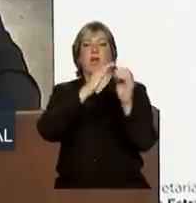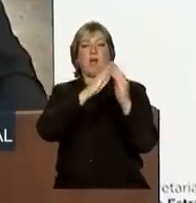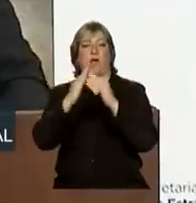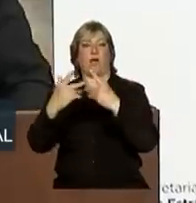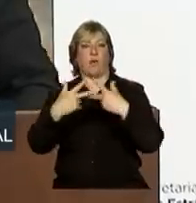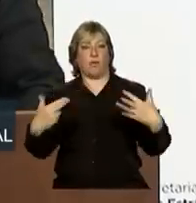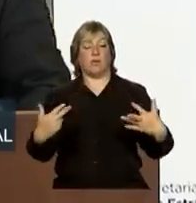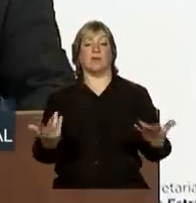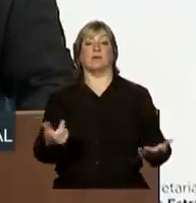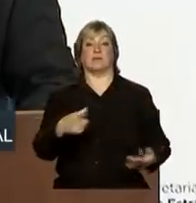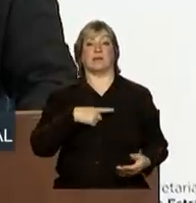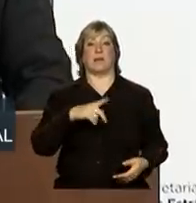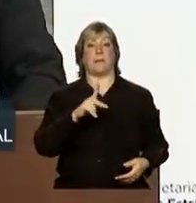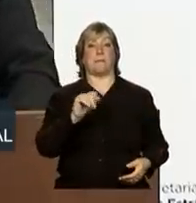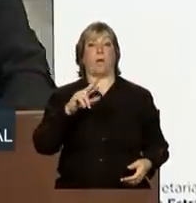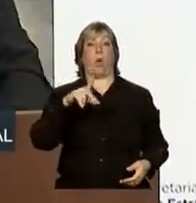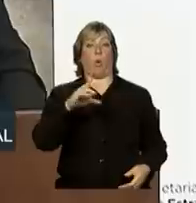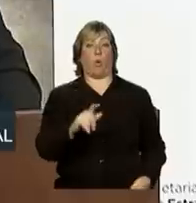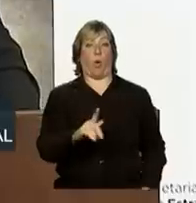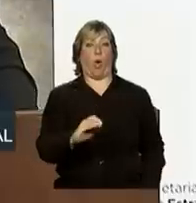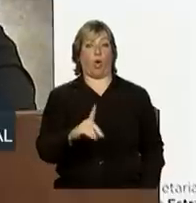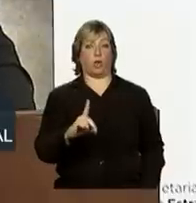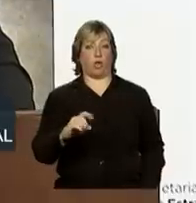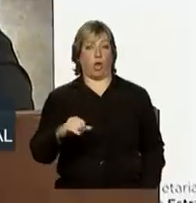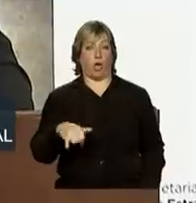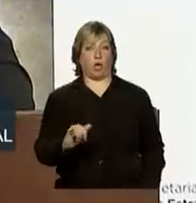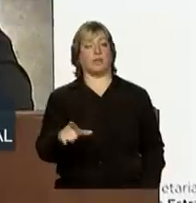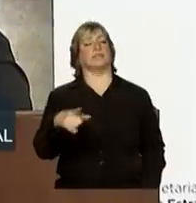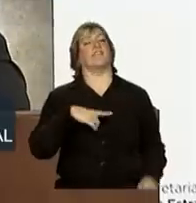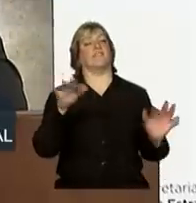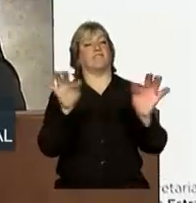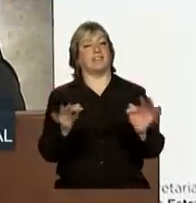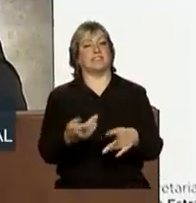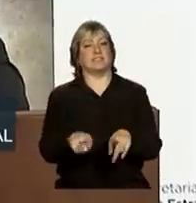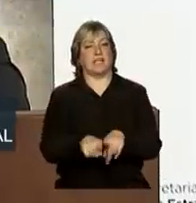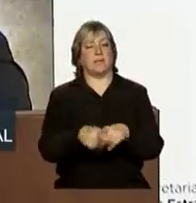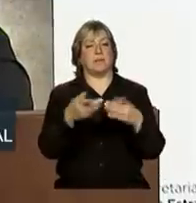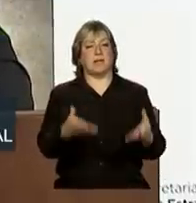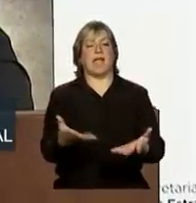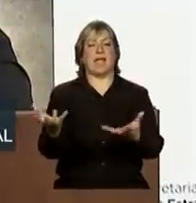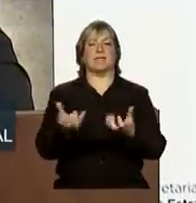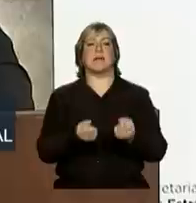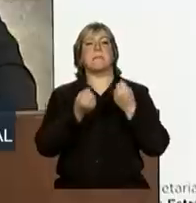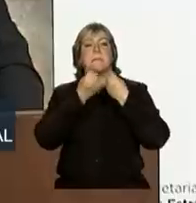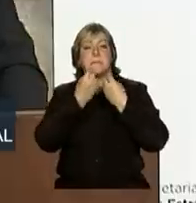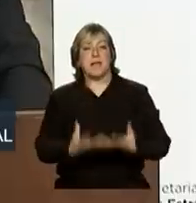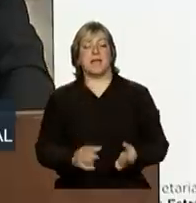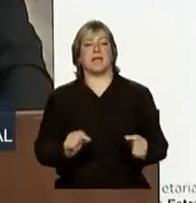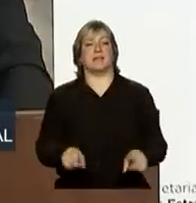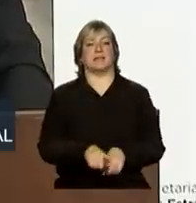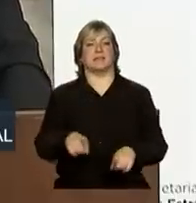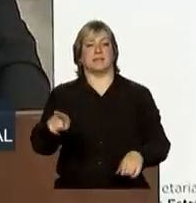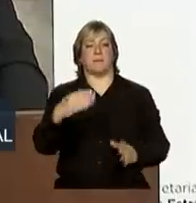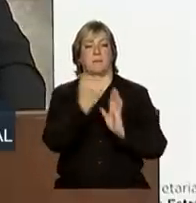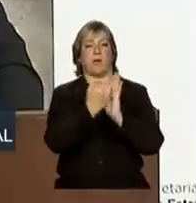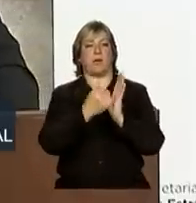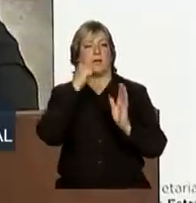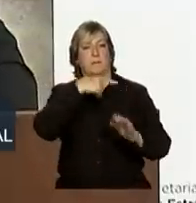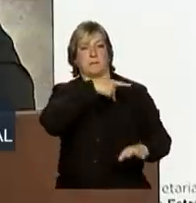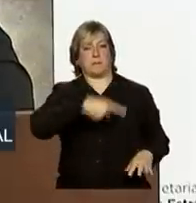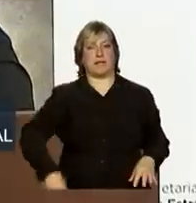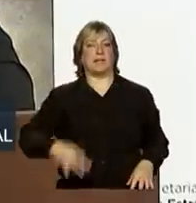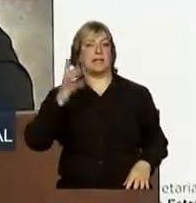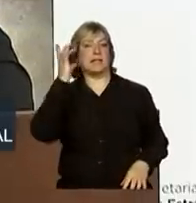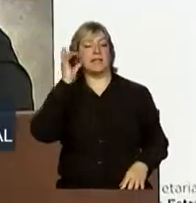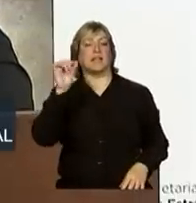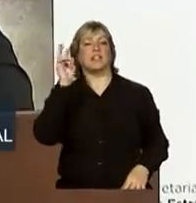infraestrutura, o Paulo Godoy, que está aqui também presente, feliz, recebeu tão bem o programa da presidente Dilma sobre